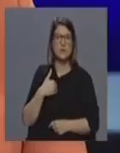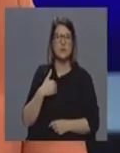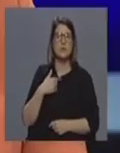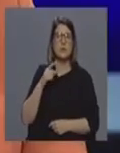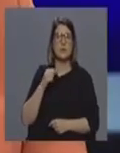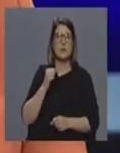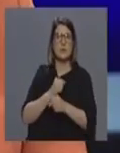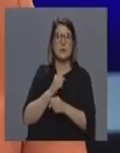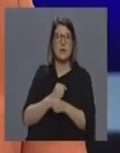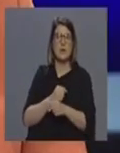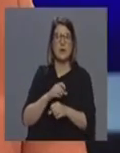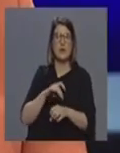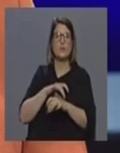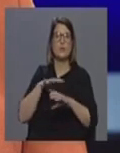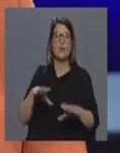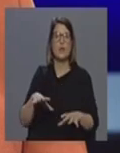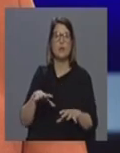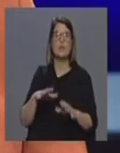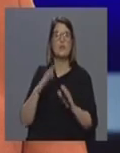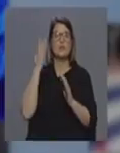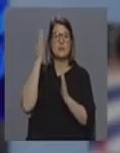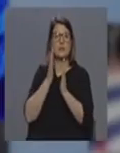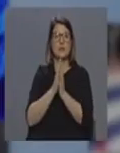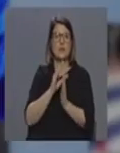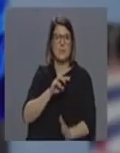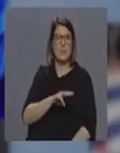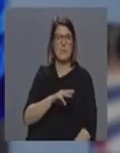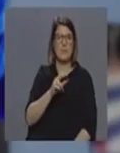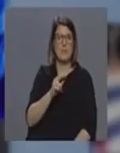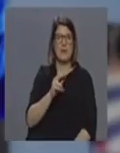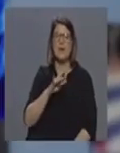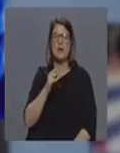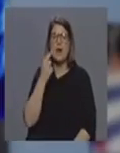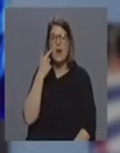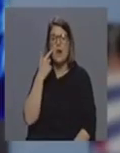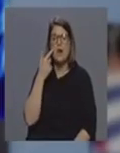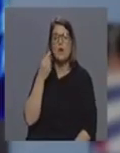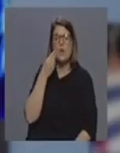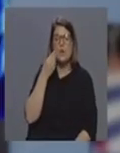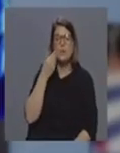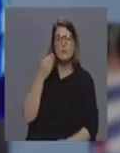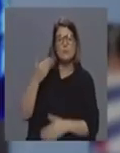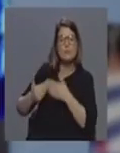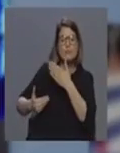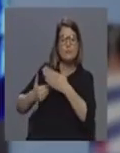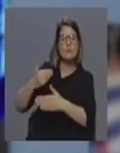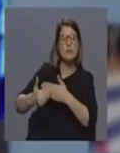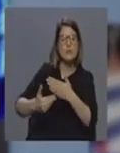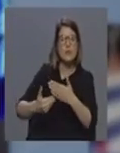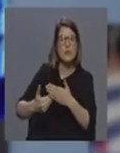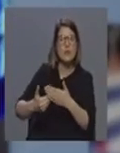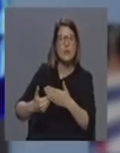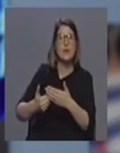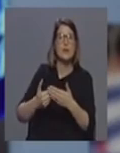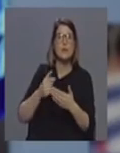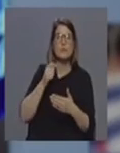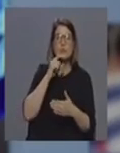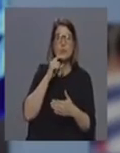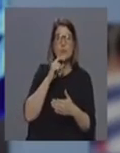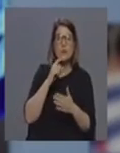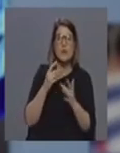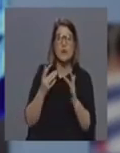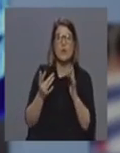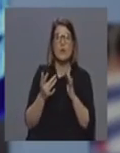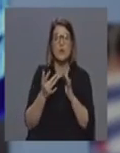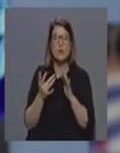também no hospital de Santa Maria e nós temos que ver ao fim ao cabo todo o percurso dele também na unidade hospitalar para ver se eventualmente poderá ter estado com